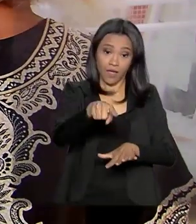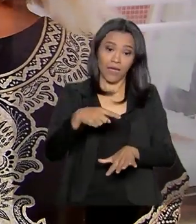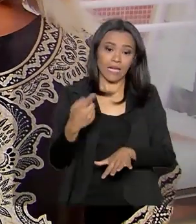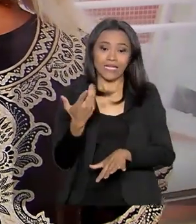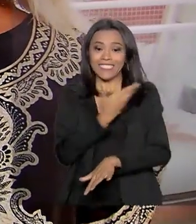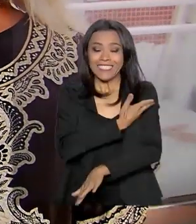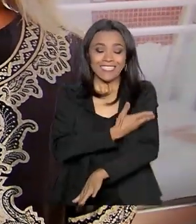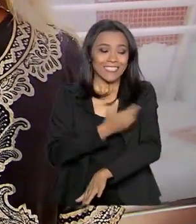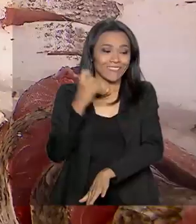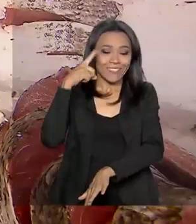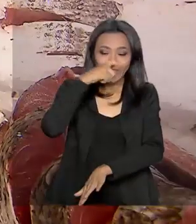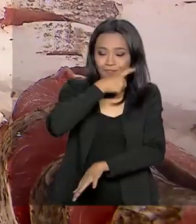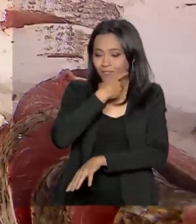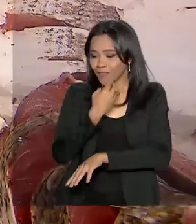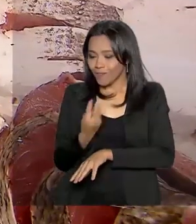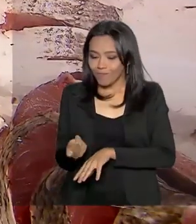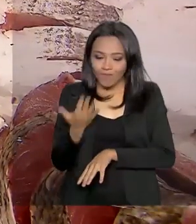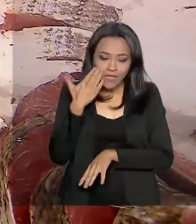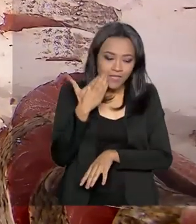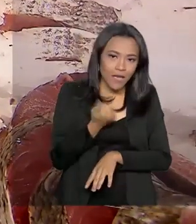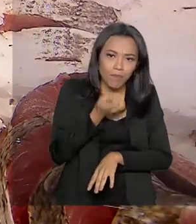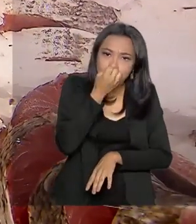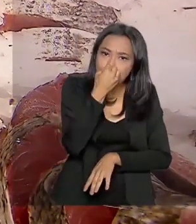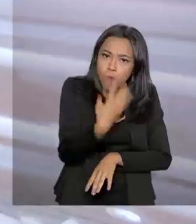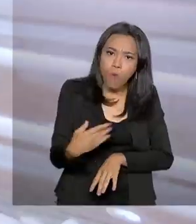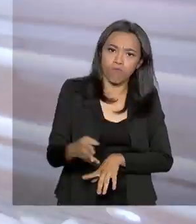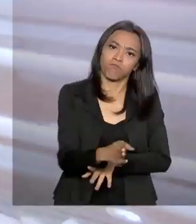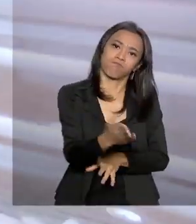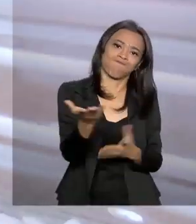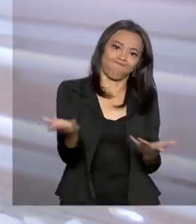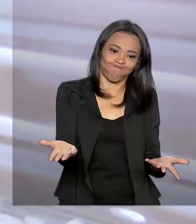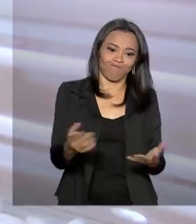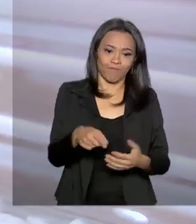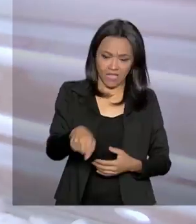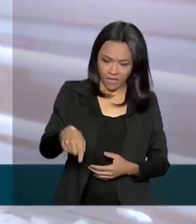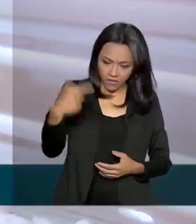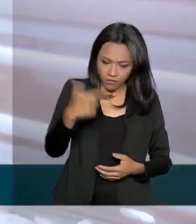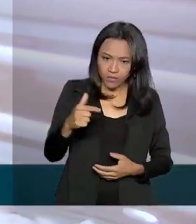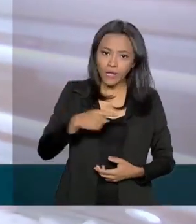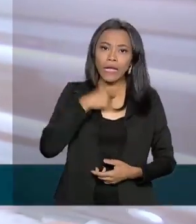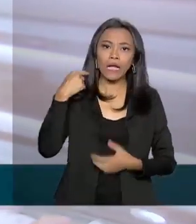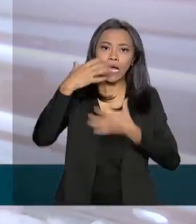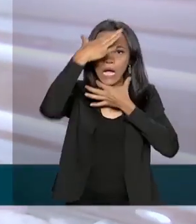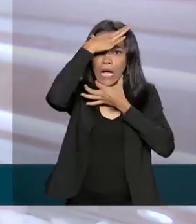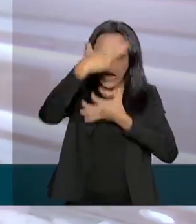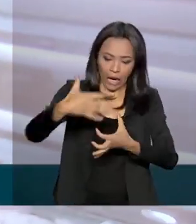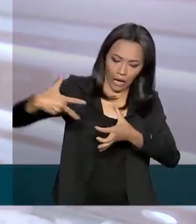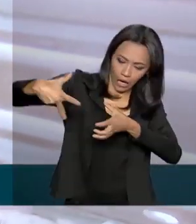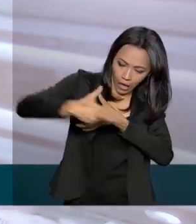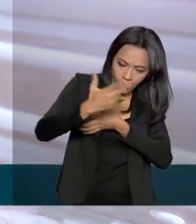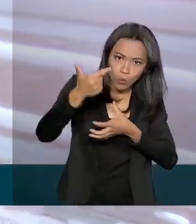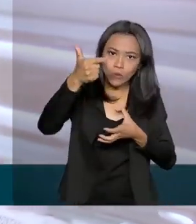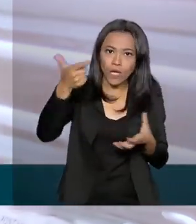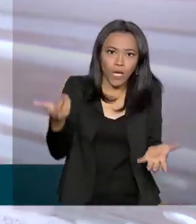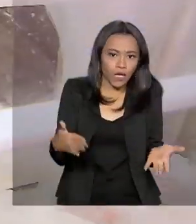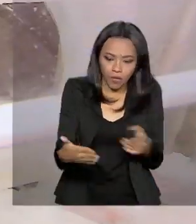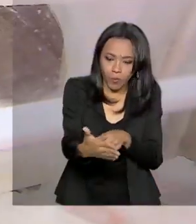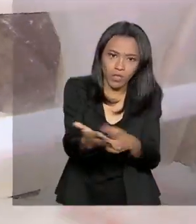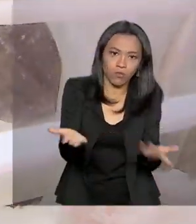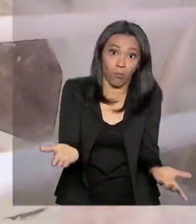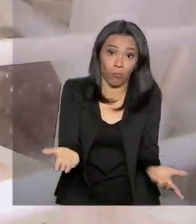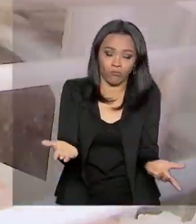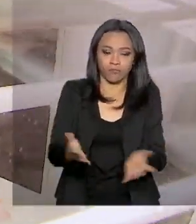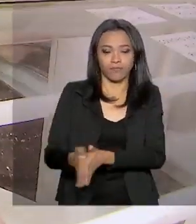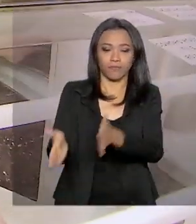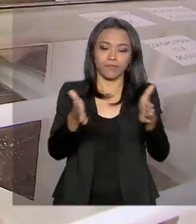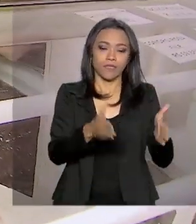dificuldade na hora de identificar um bom produto. Esse nem cabeça tem, né? O que eu estou levando. Pois